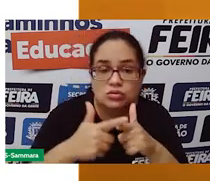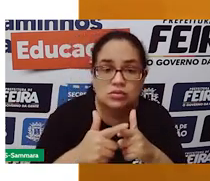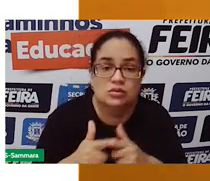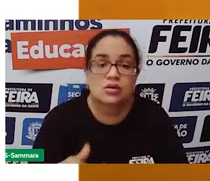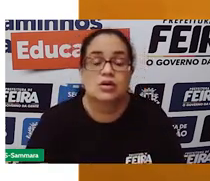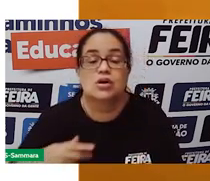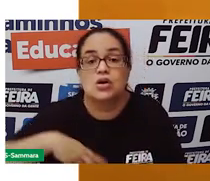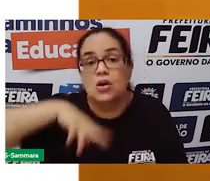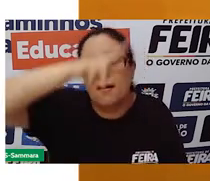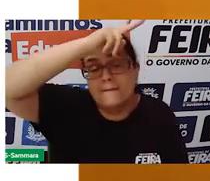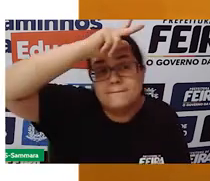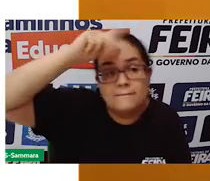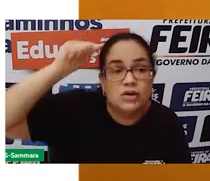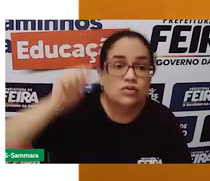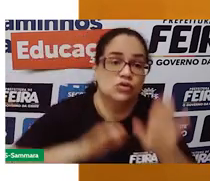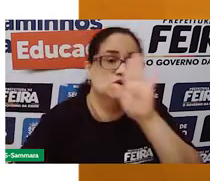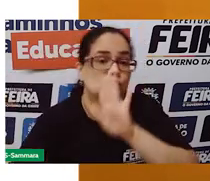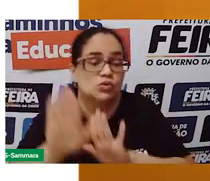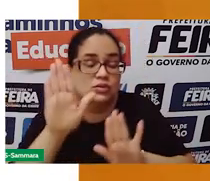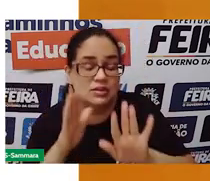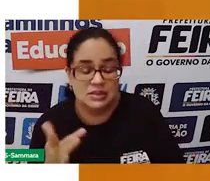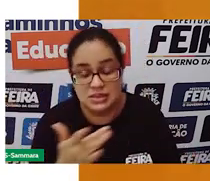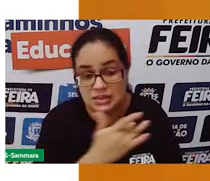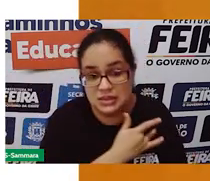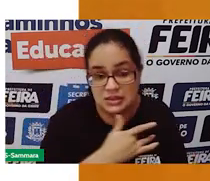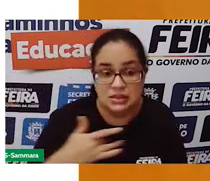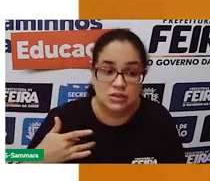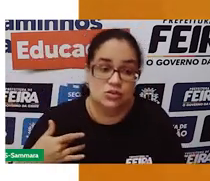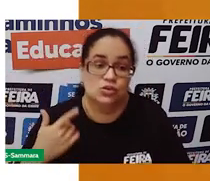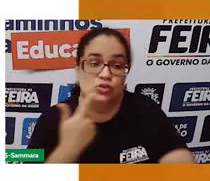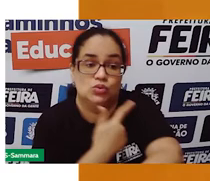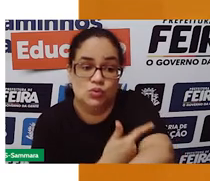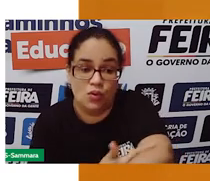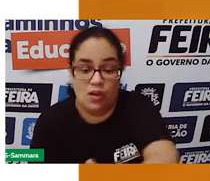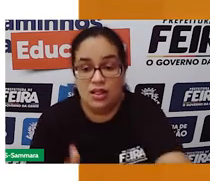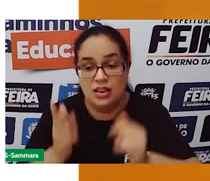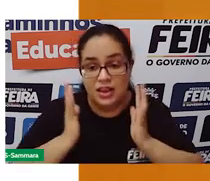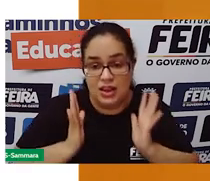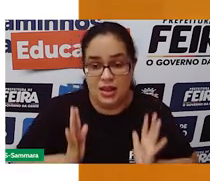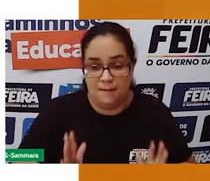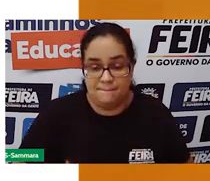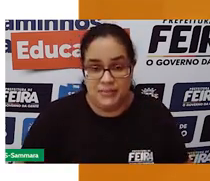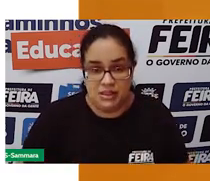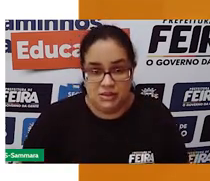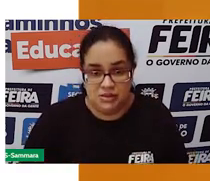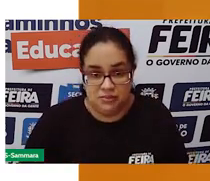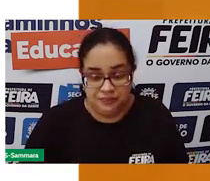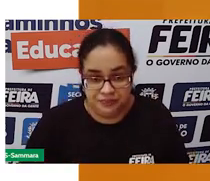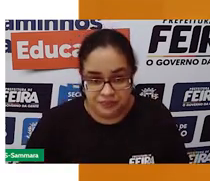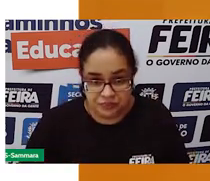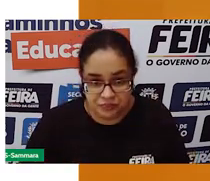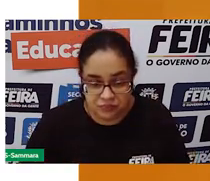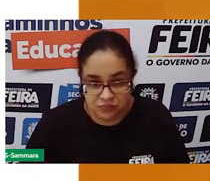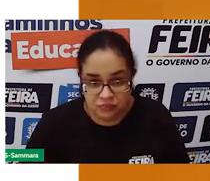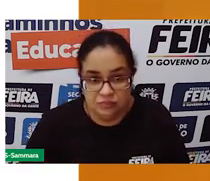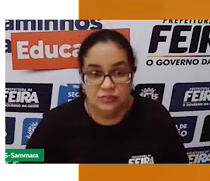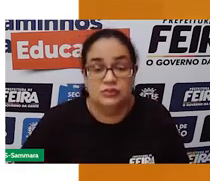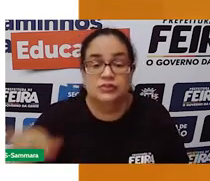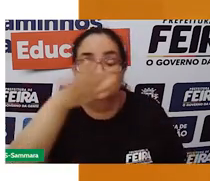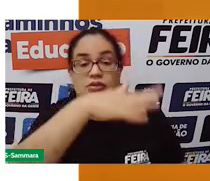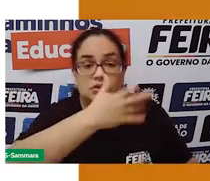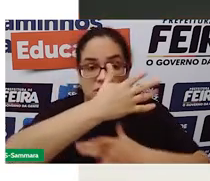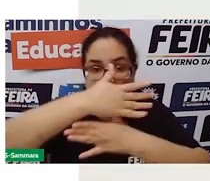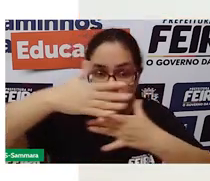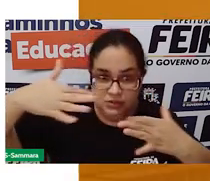prefeito cuida das áreas de saúde, de educação, transporte público, limpeza urbana, saneamento básico e manutenção dos espaços públicos da